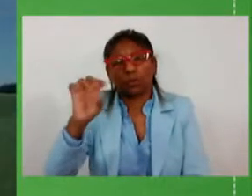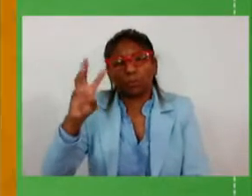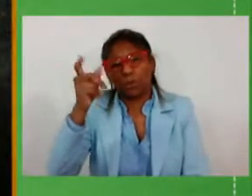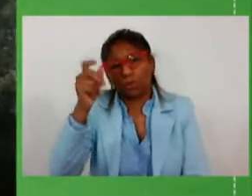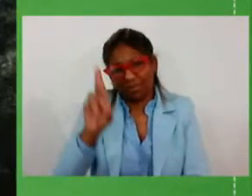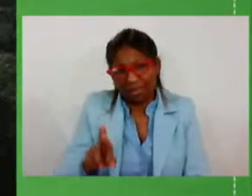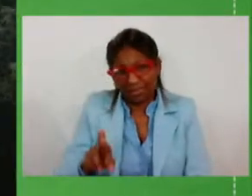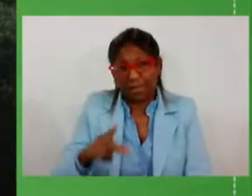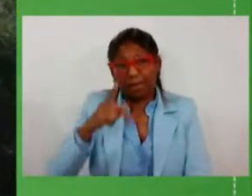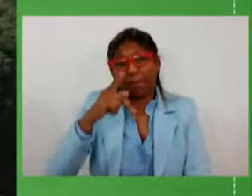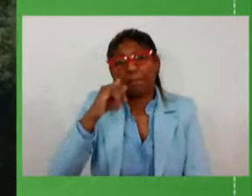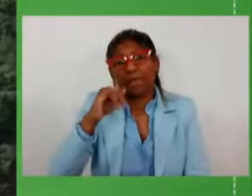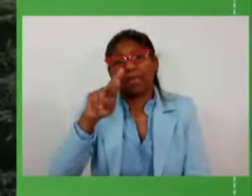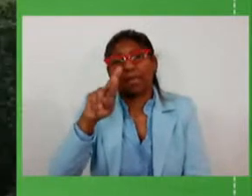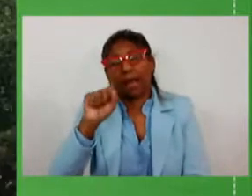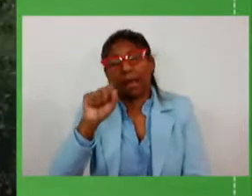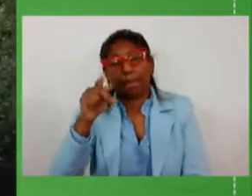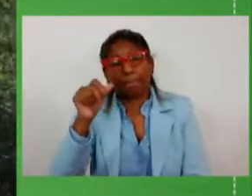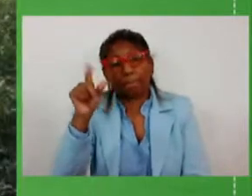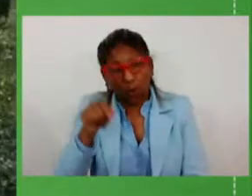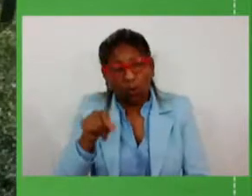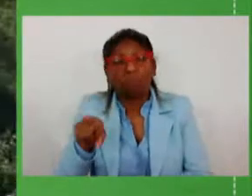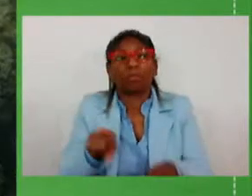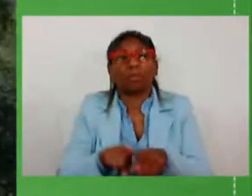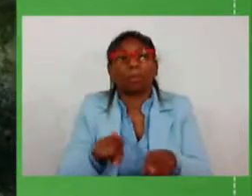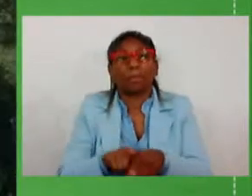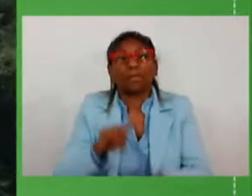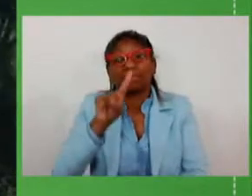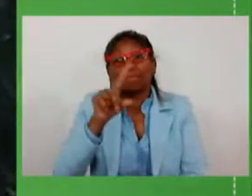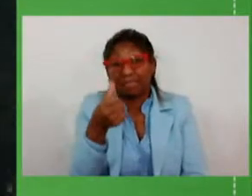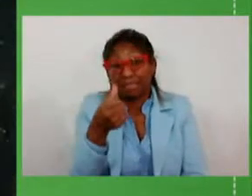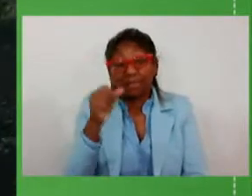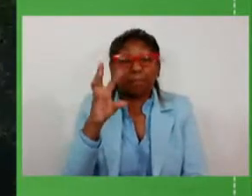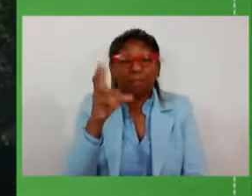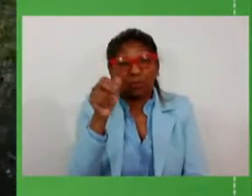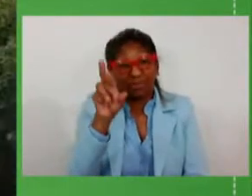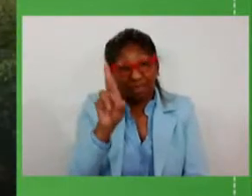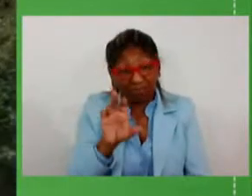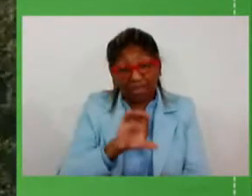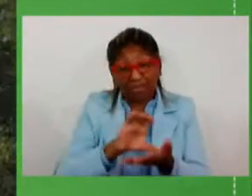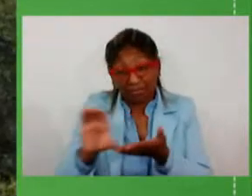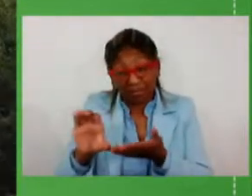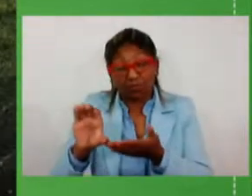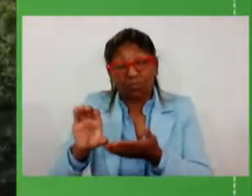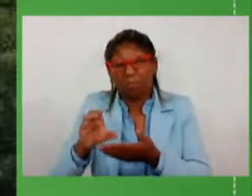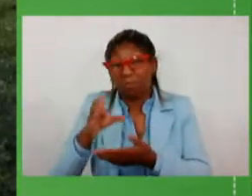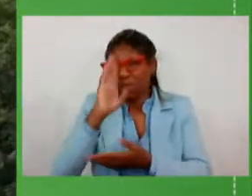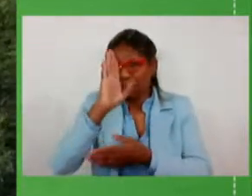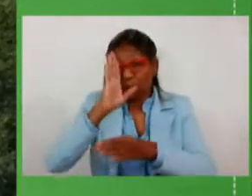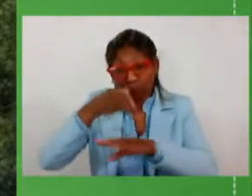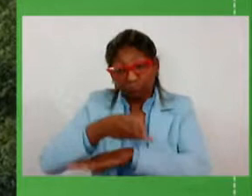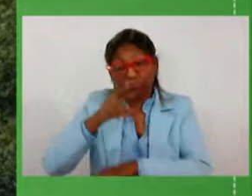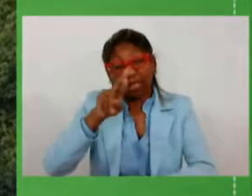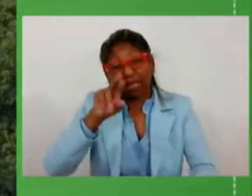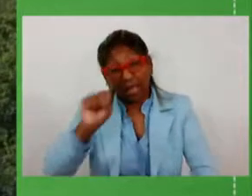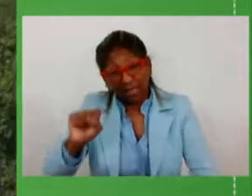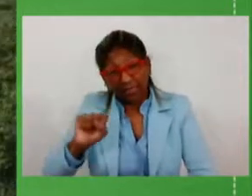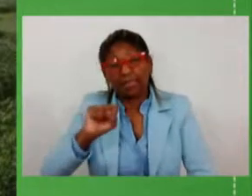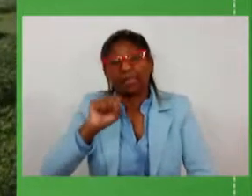Pirapó é outro município que vai ter conclusão com 16 milhões de reais do acesso municipal na IRS 550